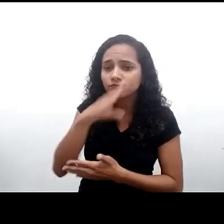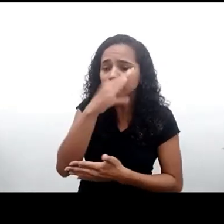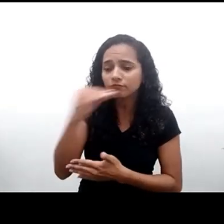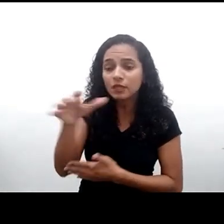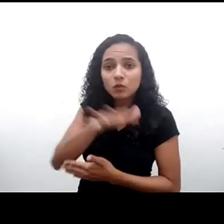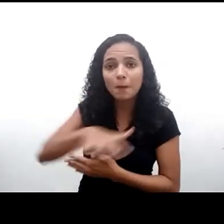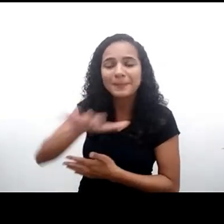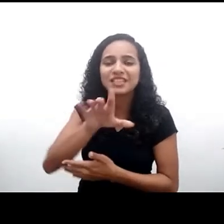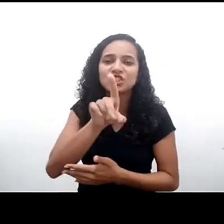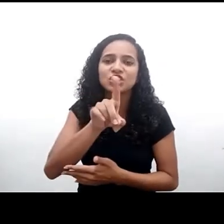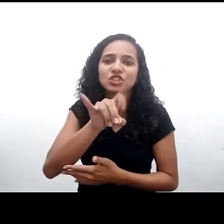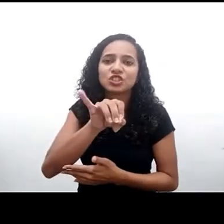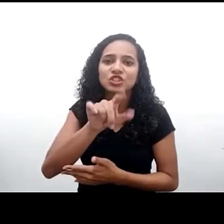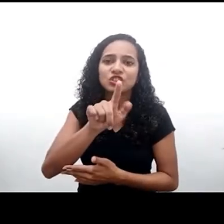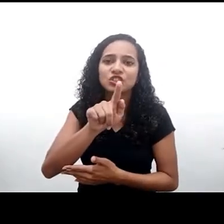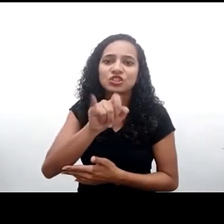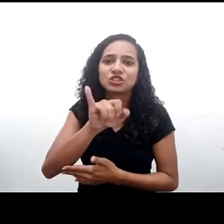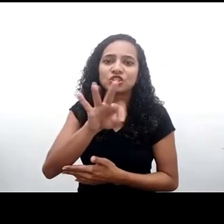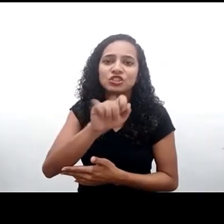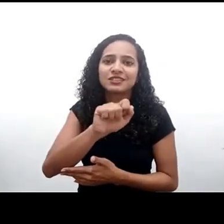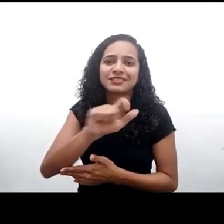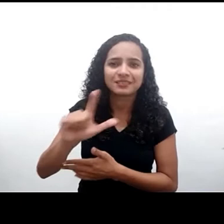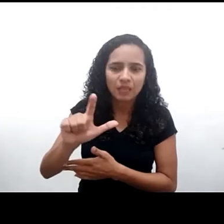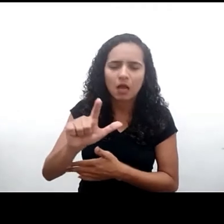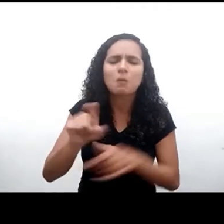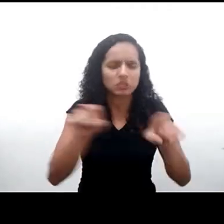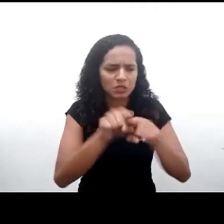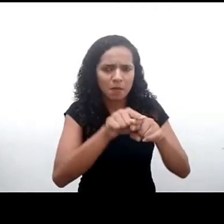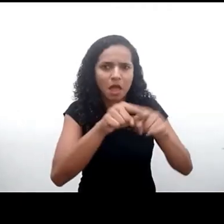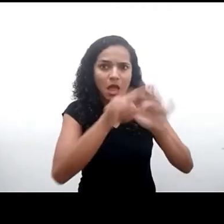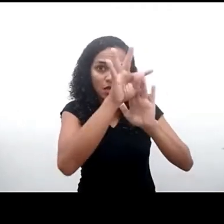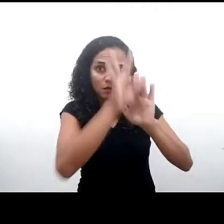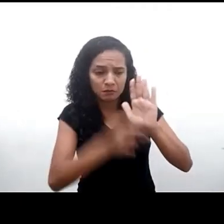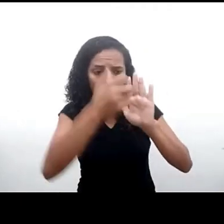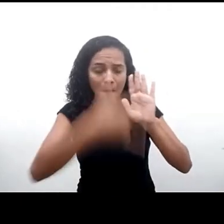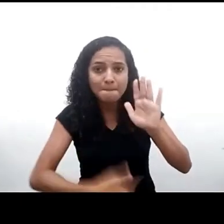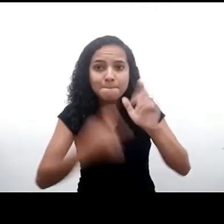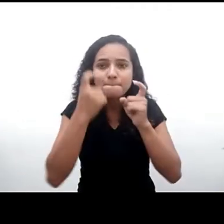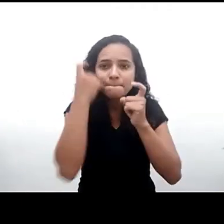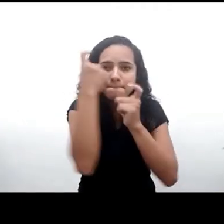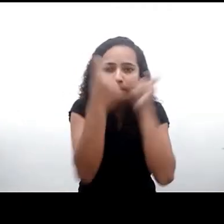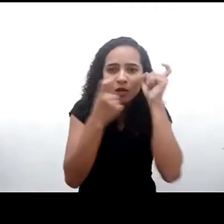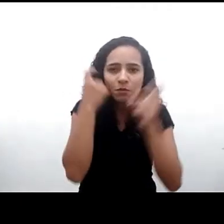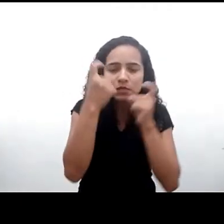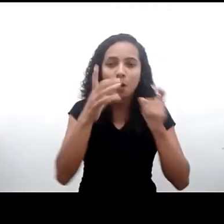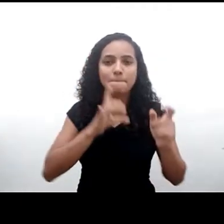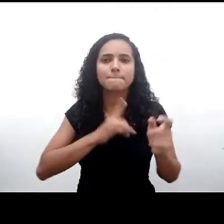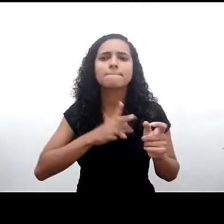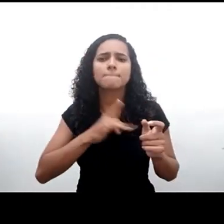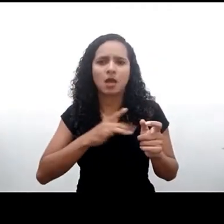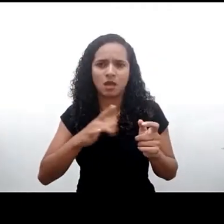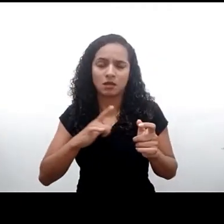último, os medos, as preocupações com relações muito sensíveis e que no